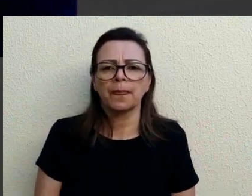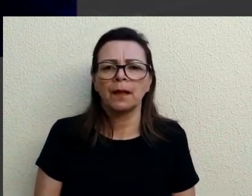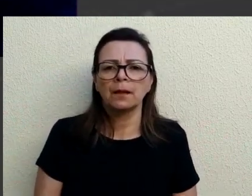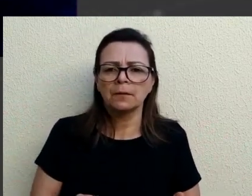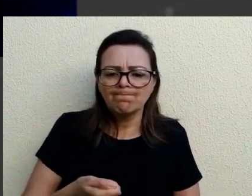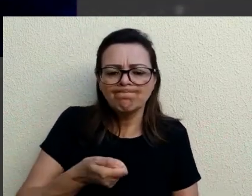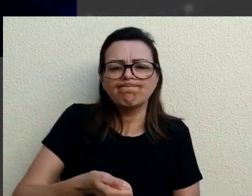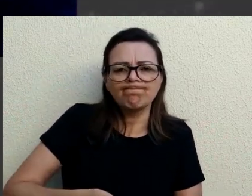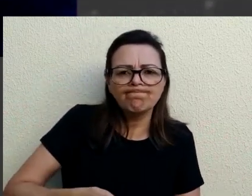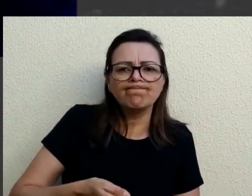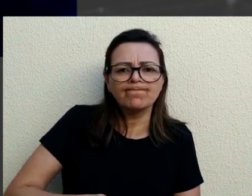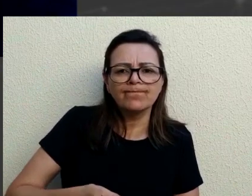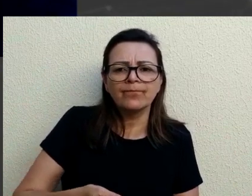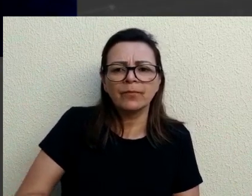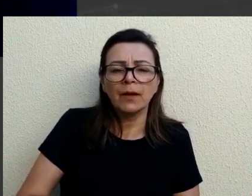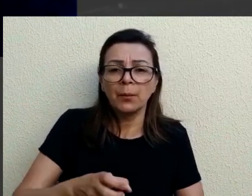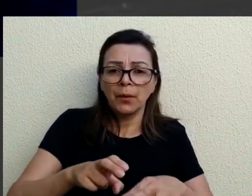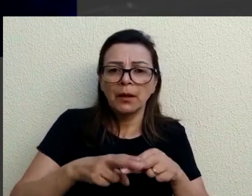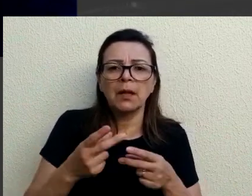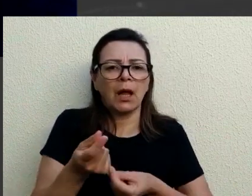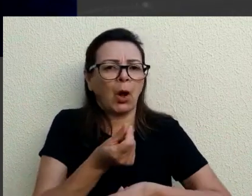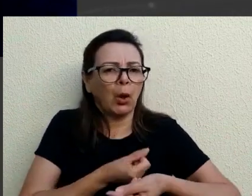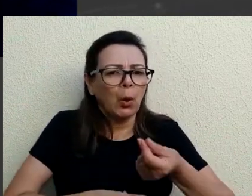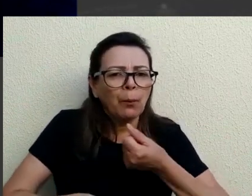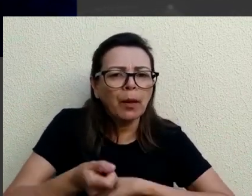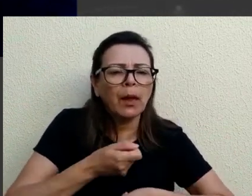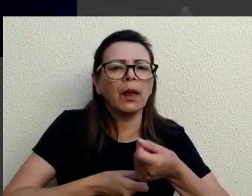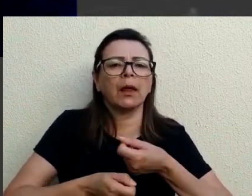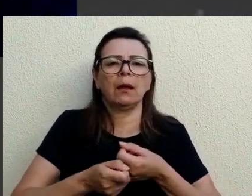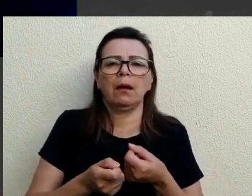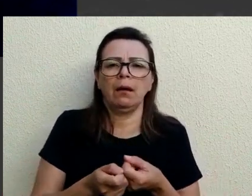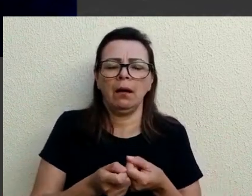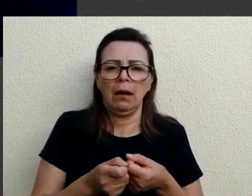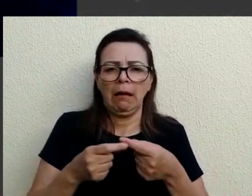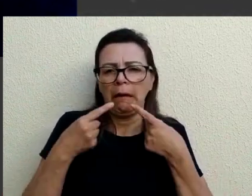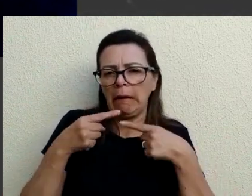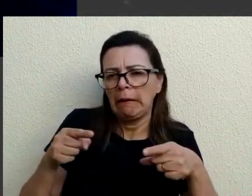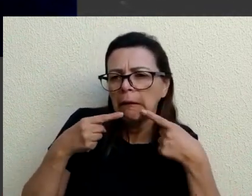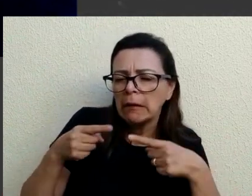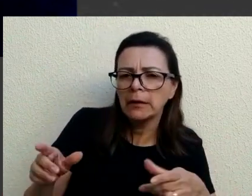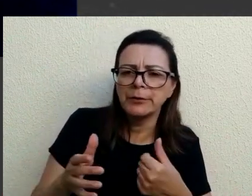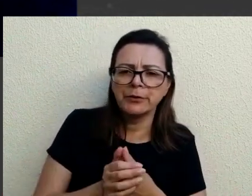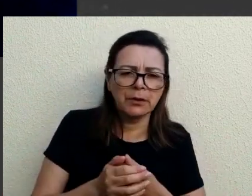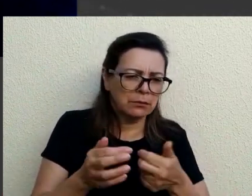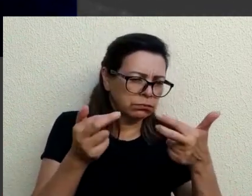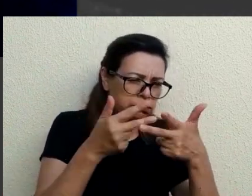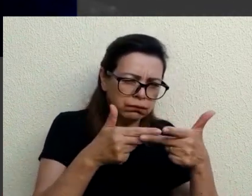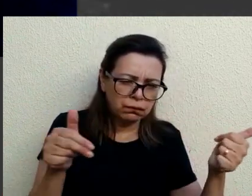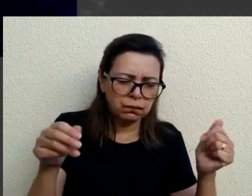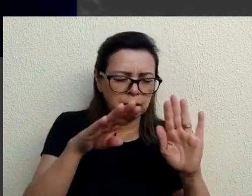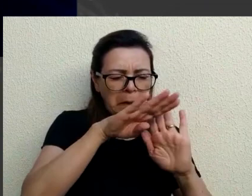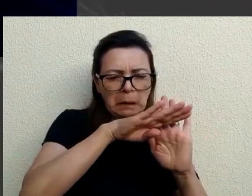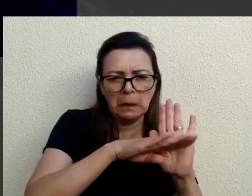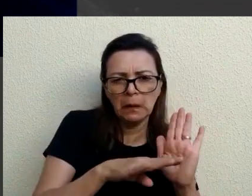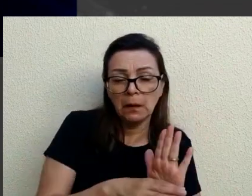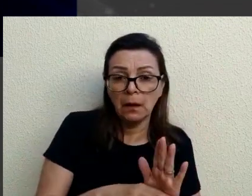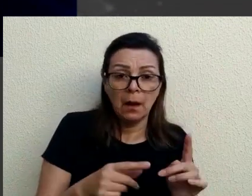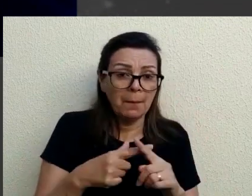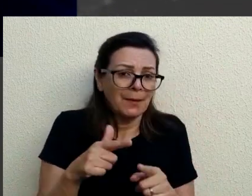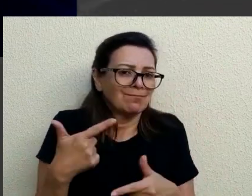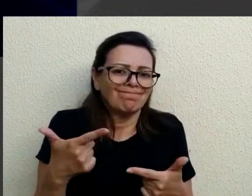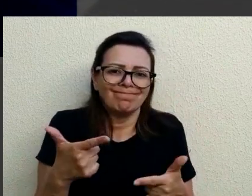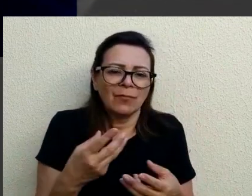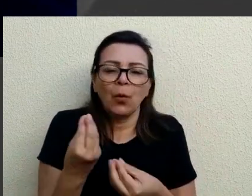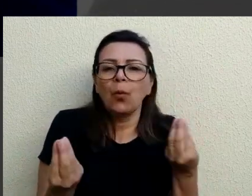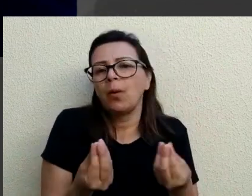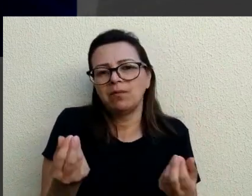pessoal está pegando tanto pesado em relação à economia para poder abrir comércio e criticando uma série de medidas, mas